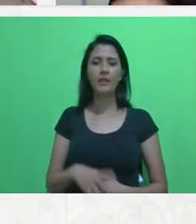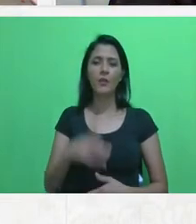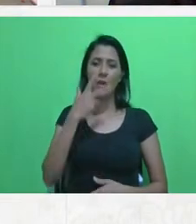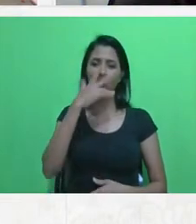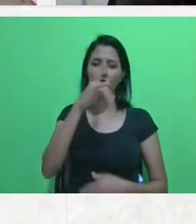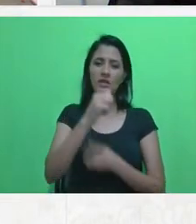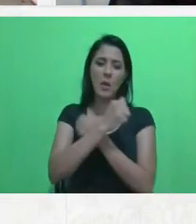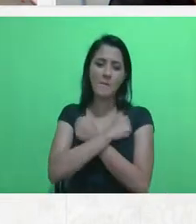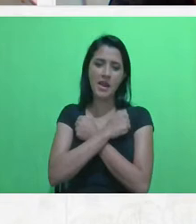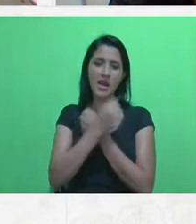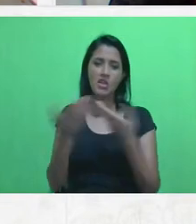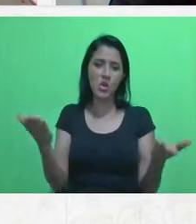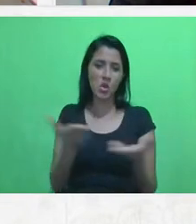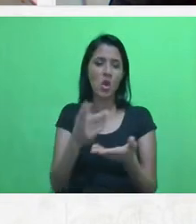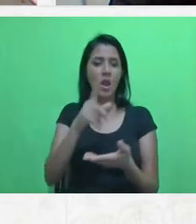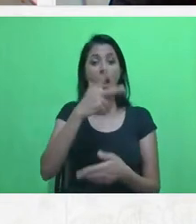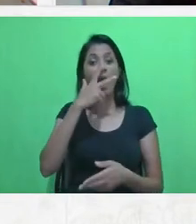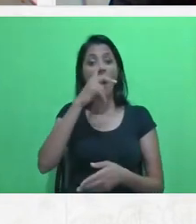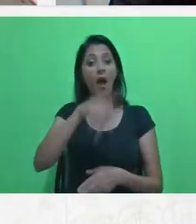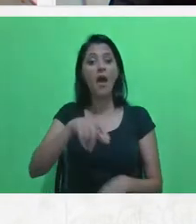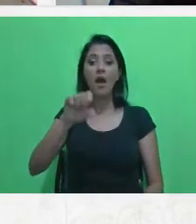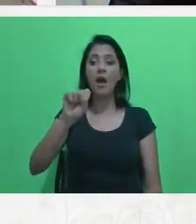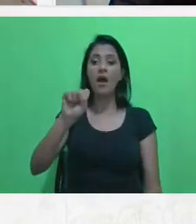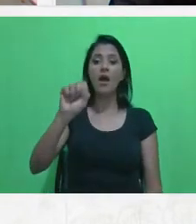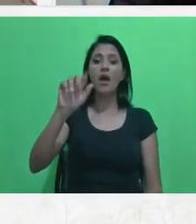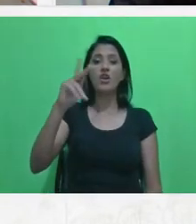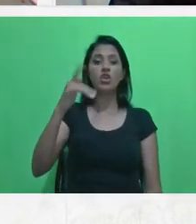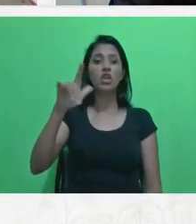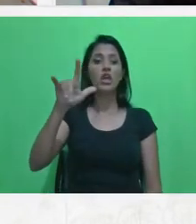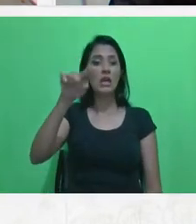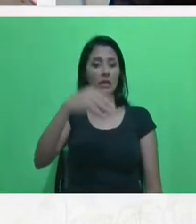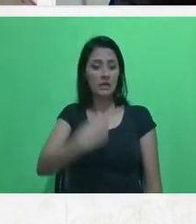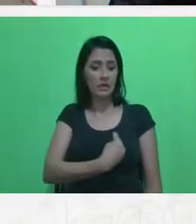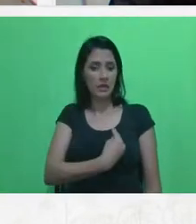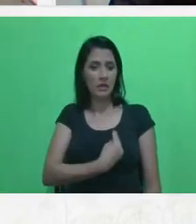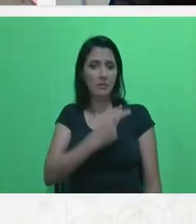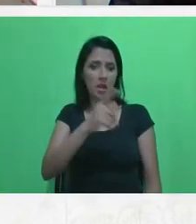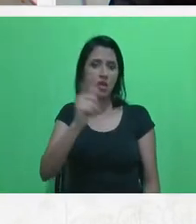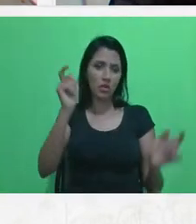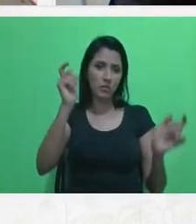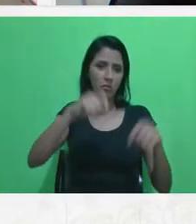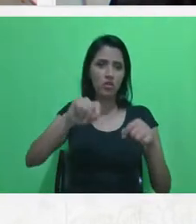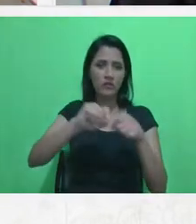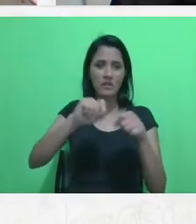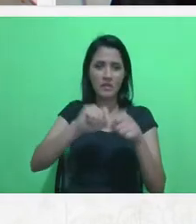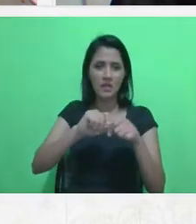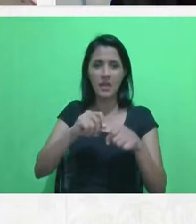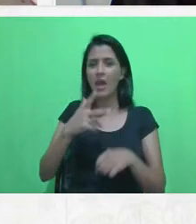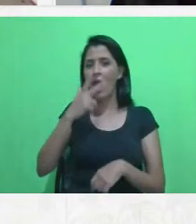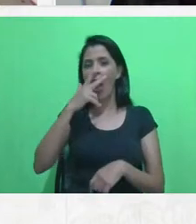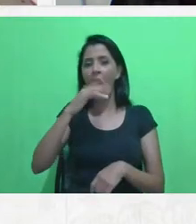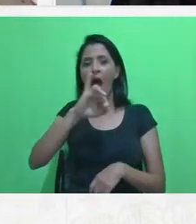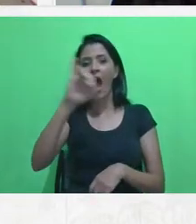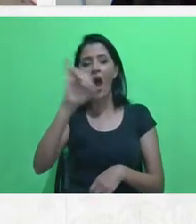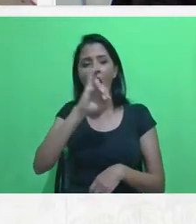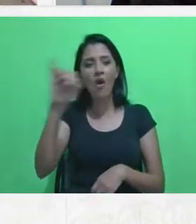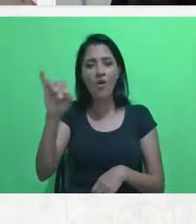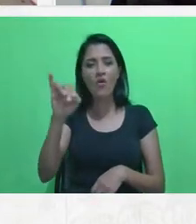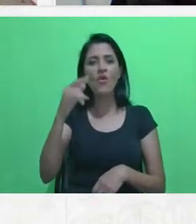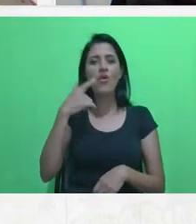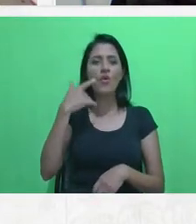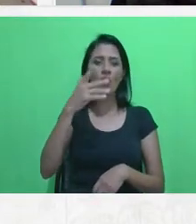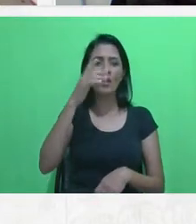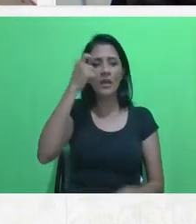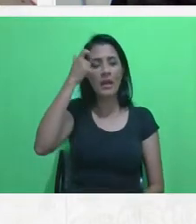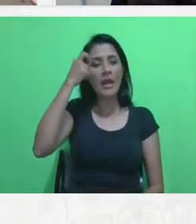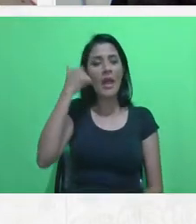viu? Acho que ela pode também fazer um fechamento, não é? Ah, eu não vi, eu achei que Sheila... Ah, oi Sheila, eu não tinha que perder o Sheila, eu achei que ela